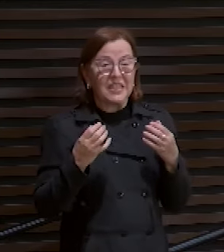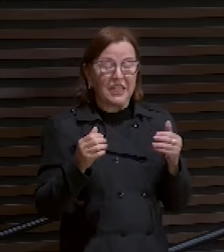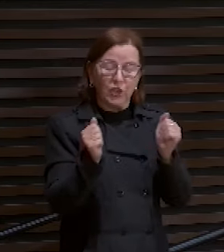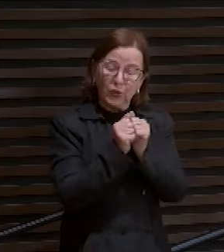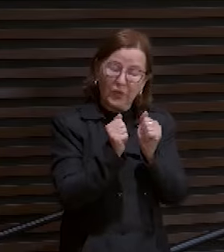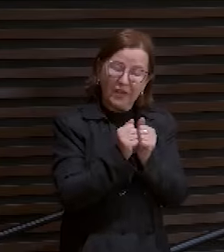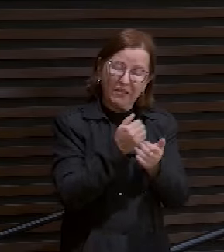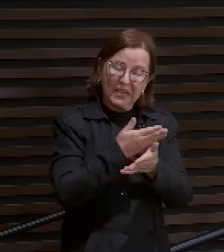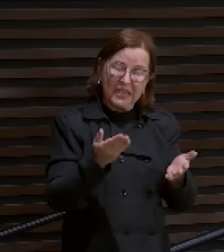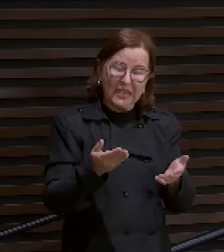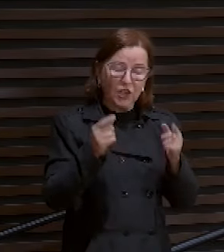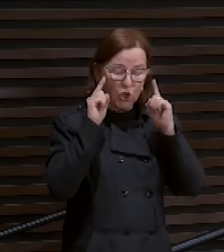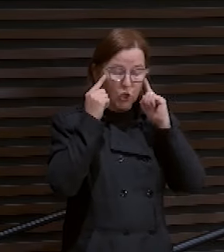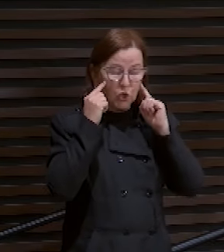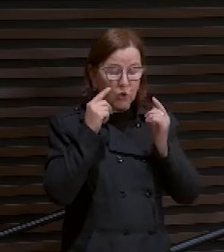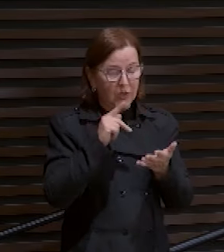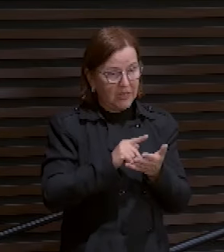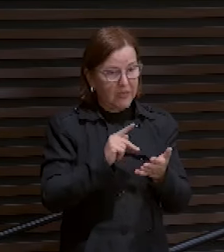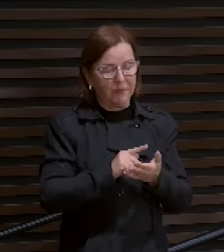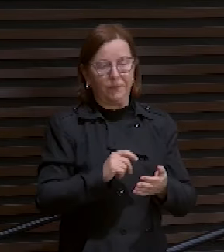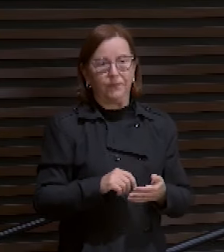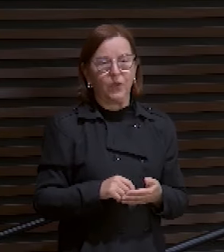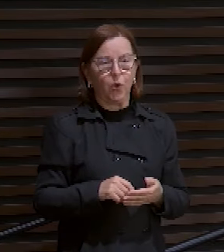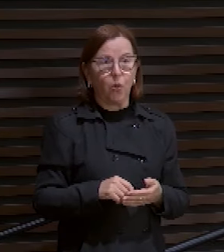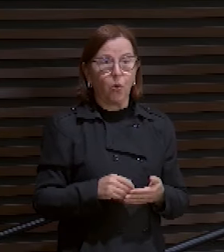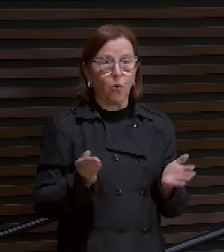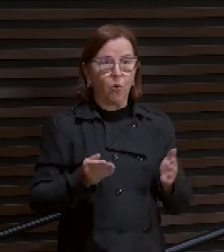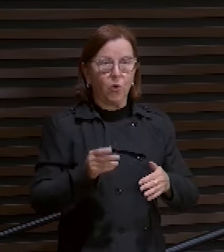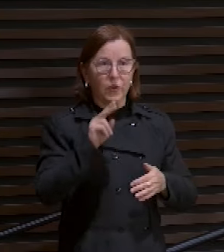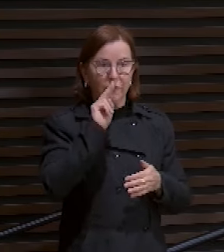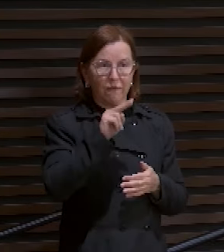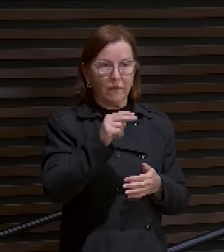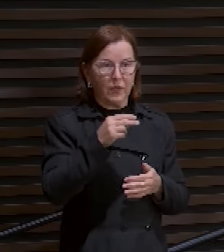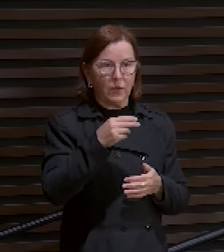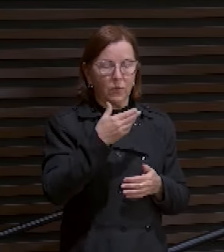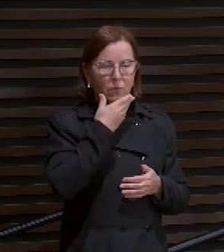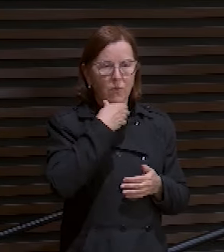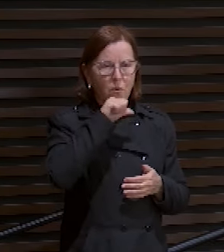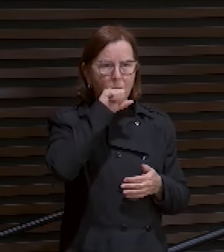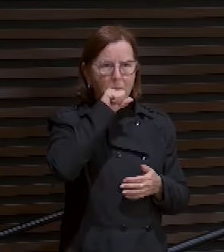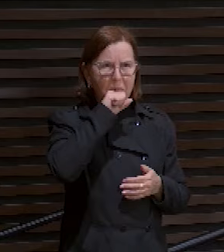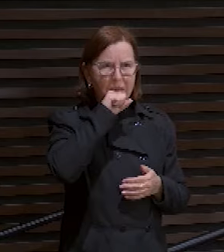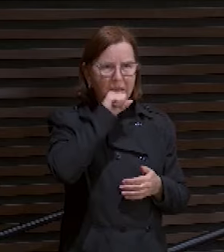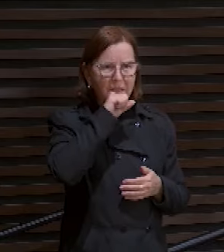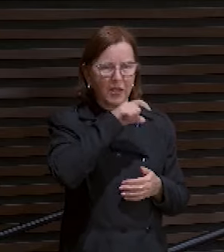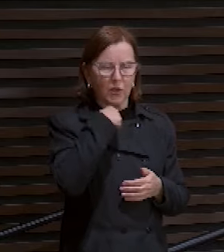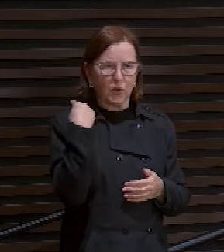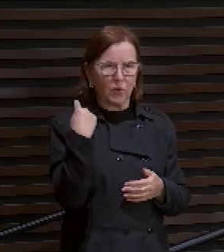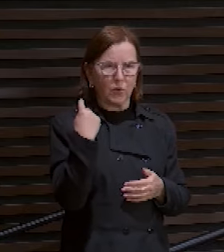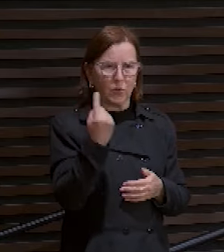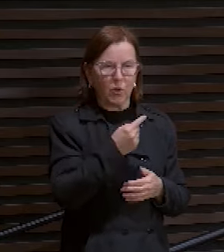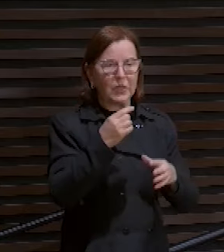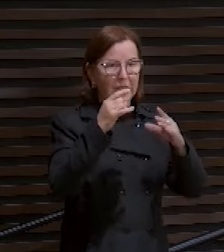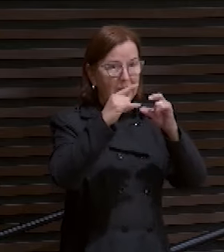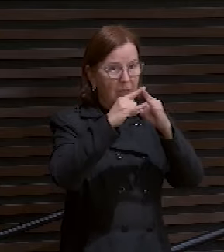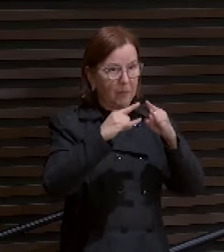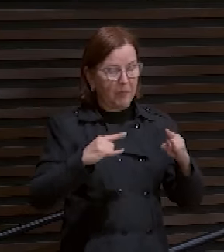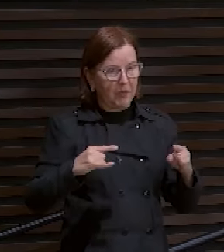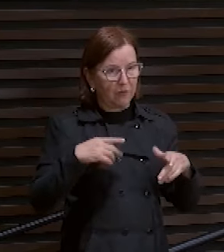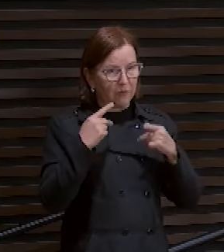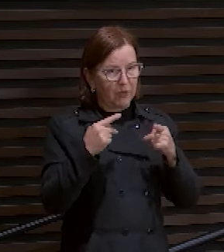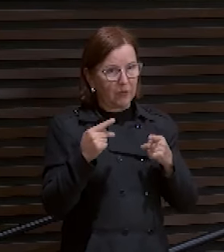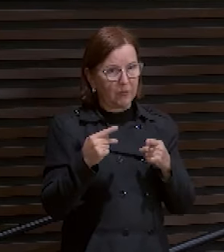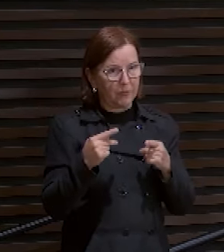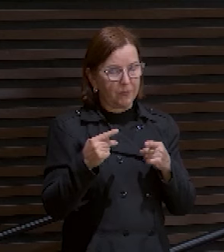real, meus irmãos. Hoje eu vi um pai lá no nosso acampamento. Dizendo no acampamento. Por